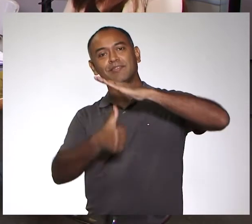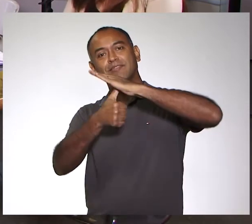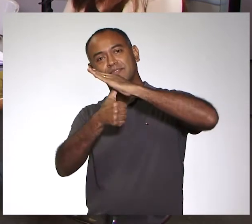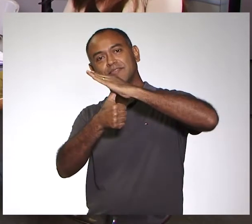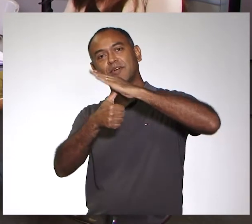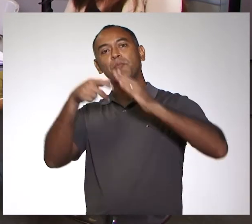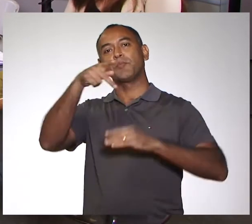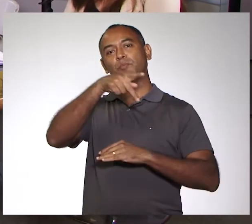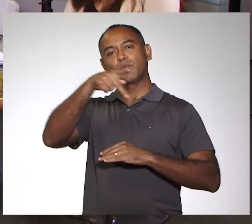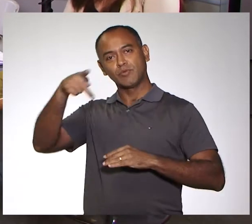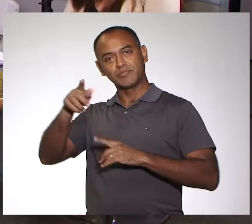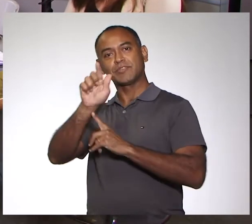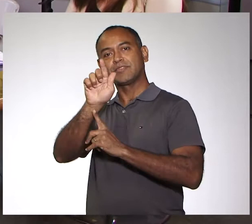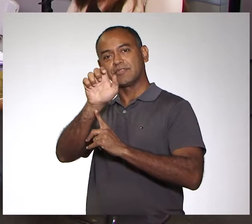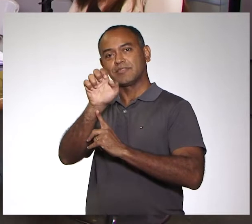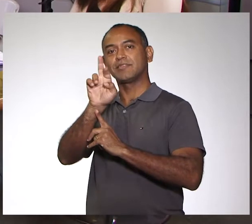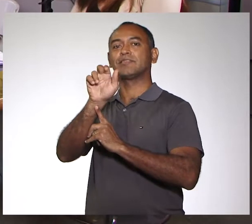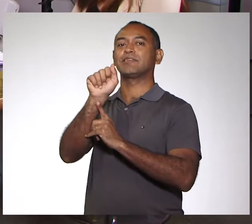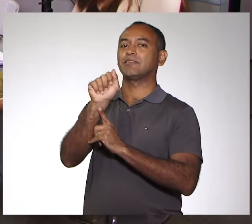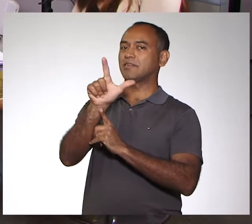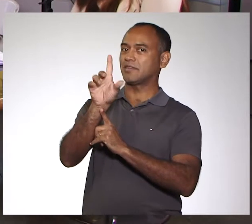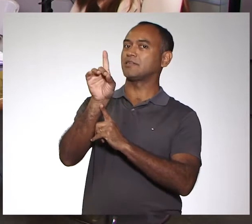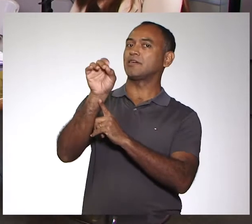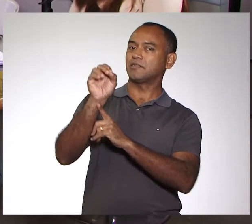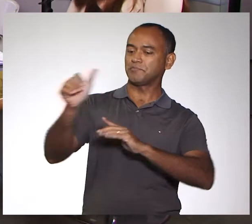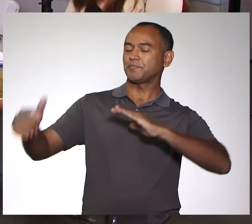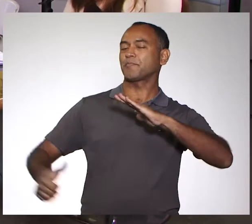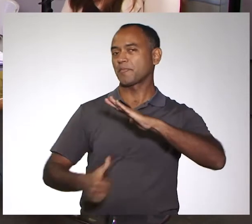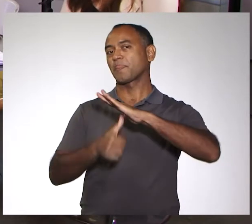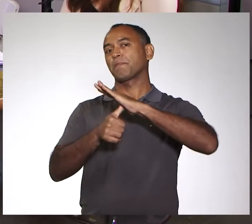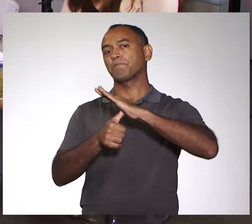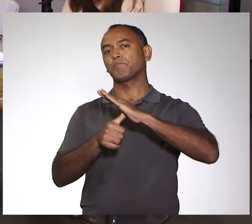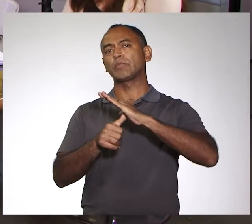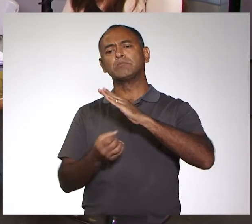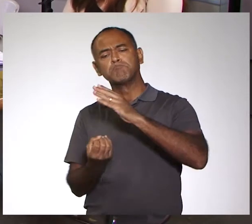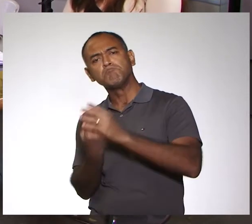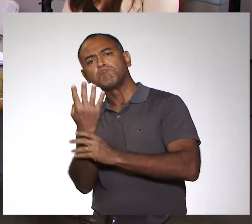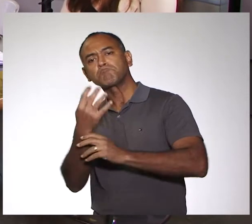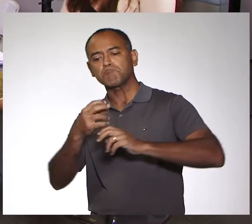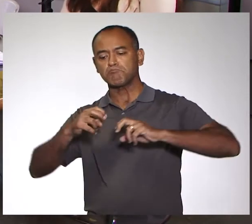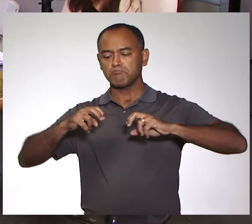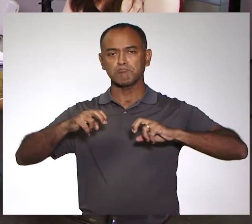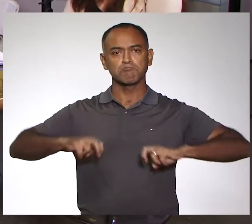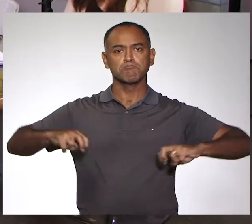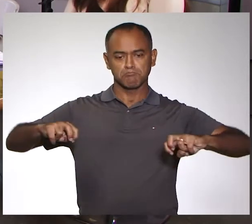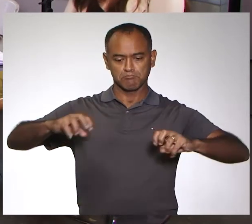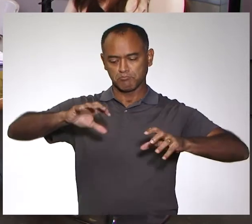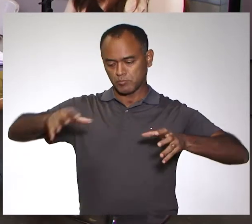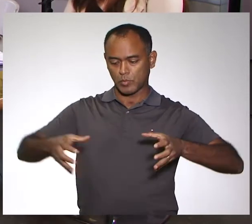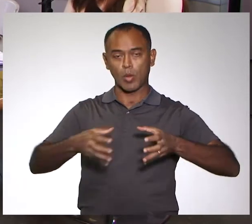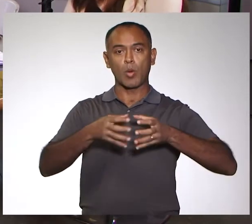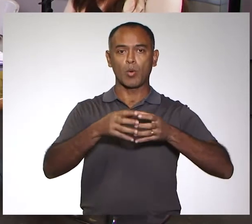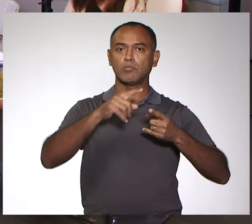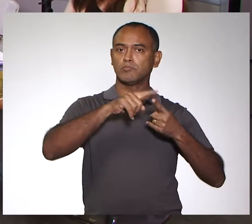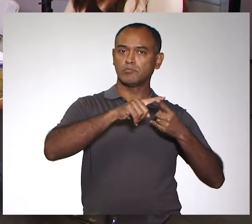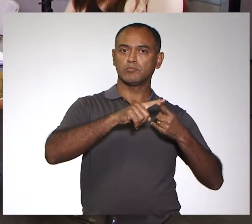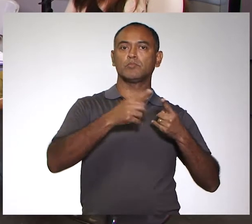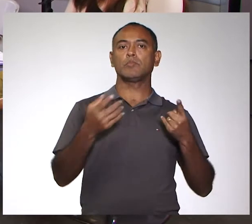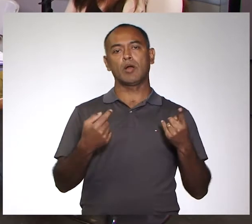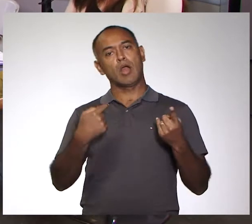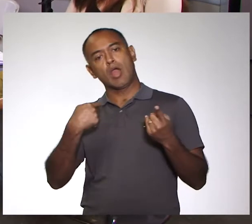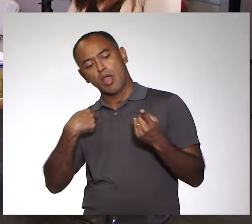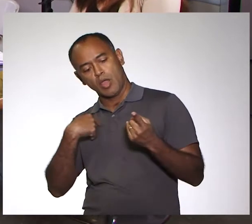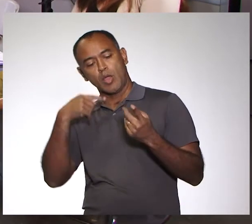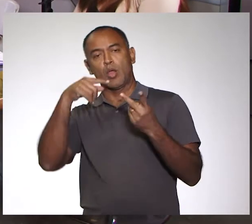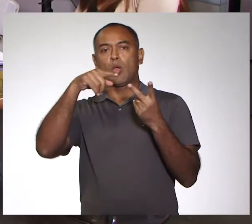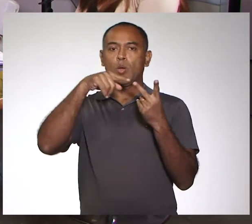reitor, o professor doutor José Geraldo. Ele criou uma comissão, e essa comissão foi composta por mim, pela